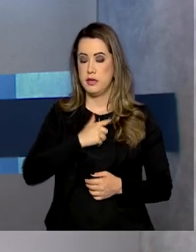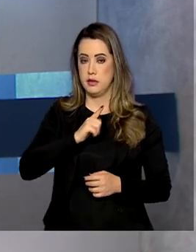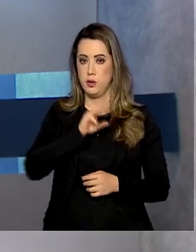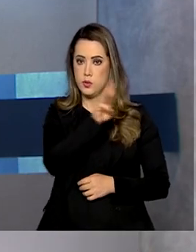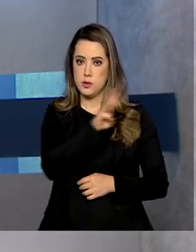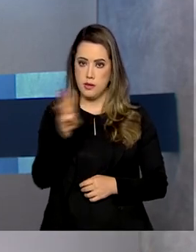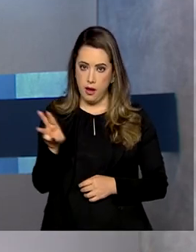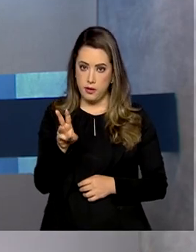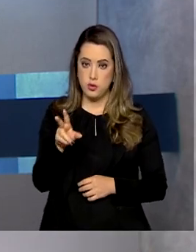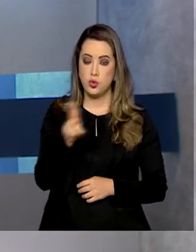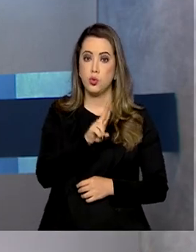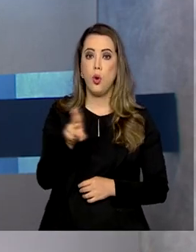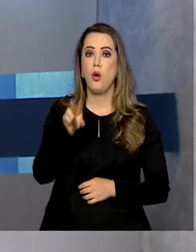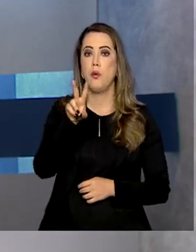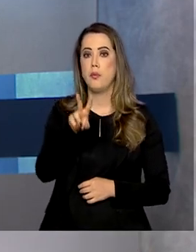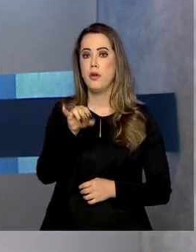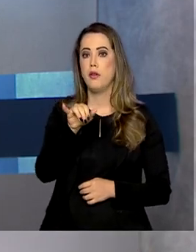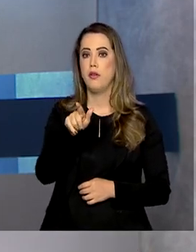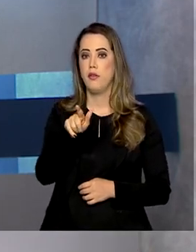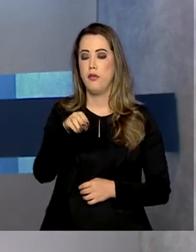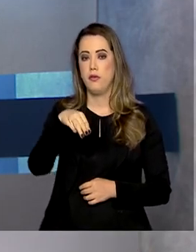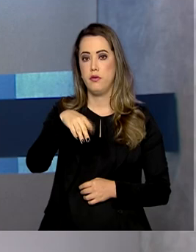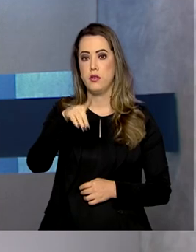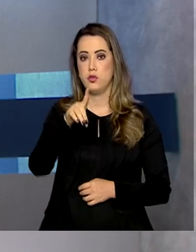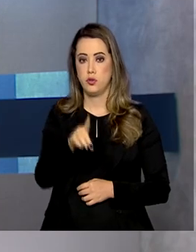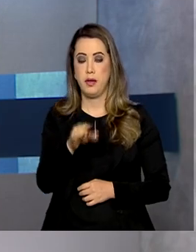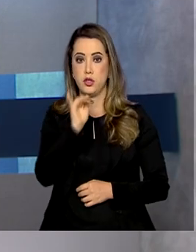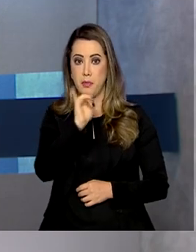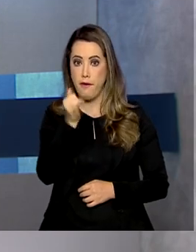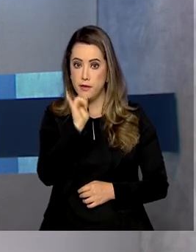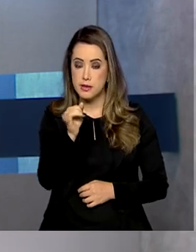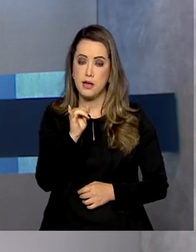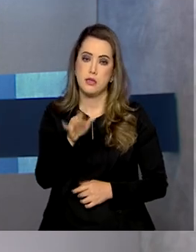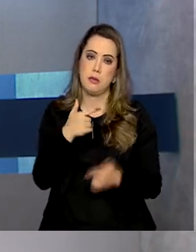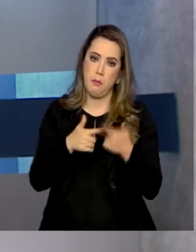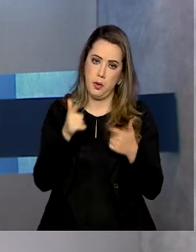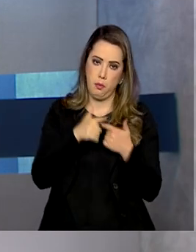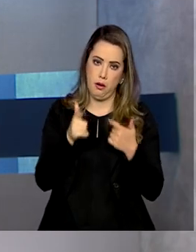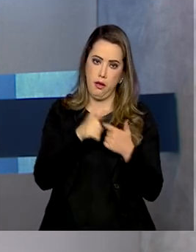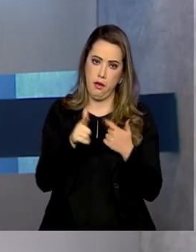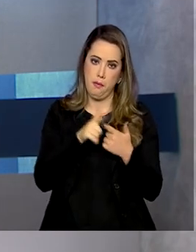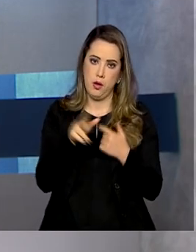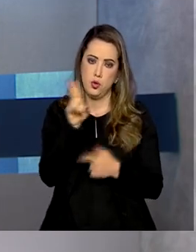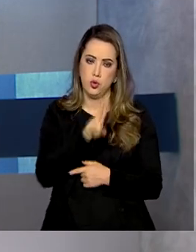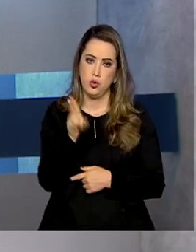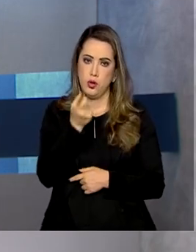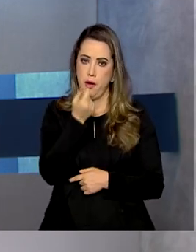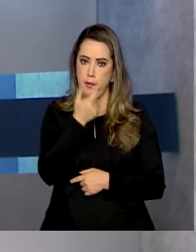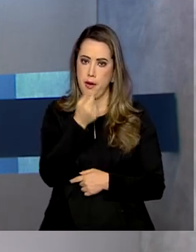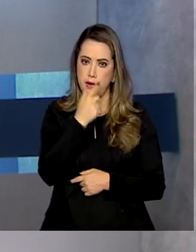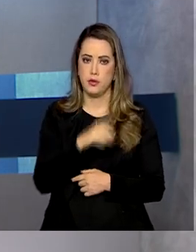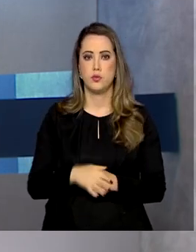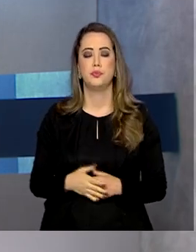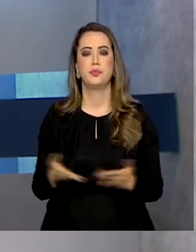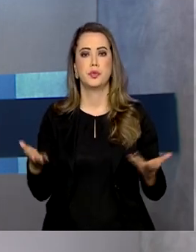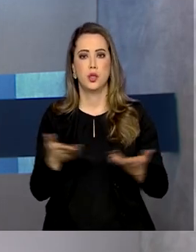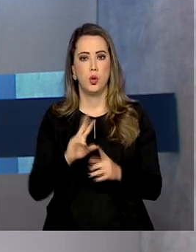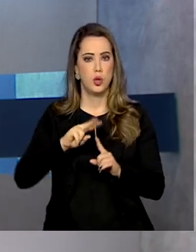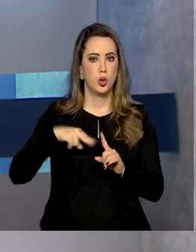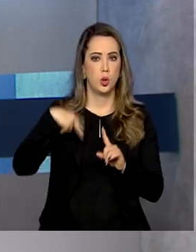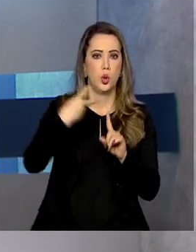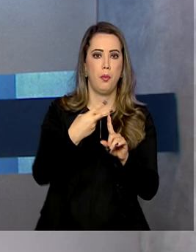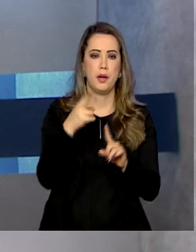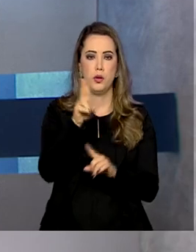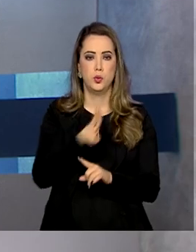efeitos colaterais causados por medicamentos e vacinas. O uso da ferramenta fez dobrar o número de